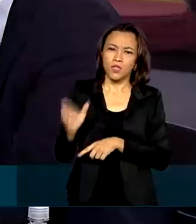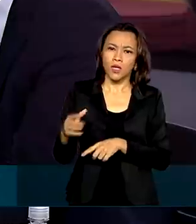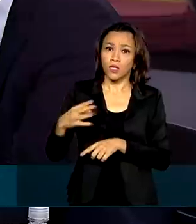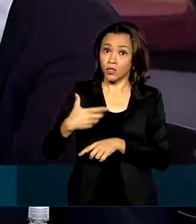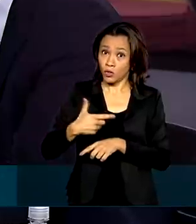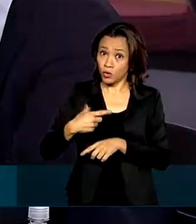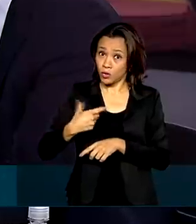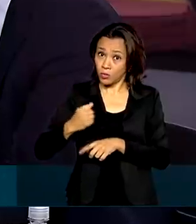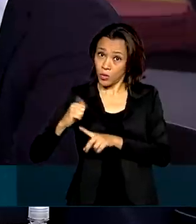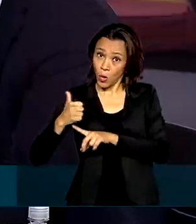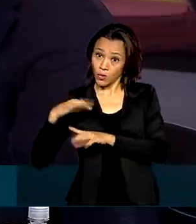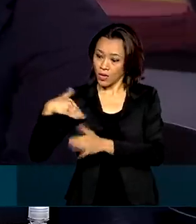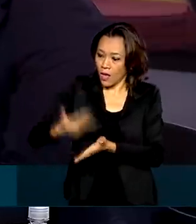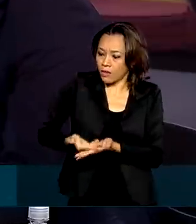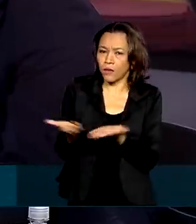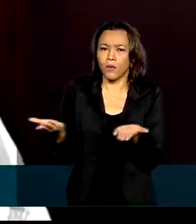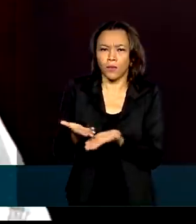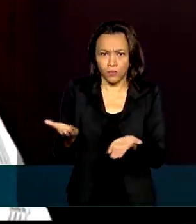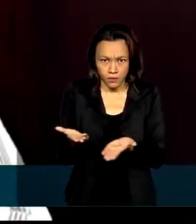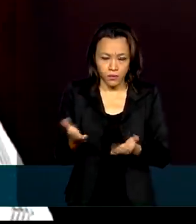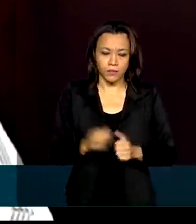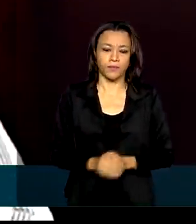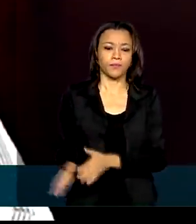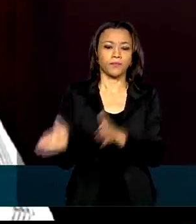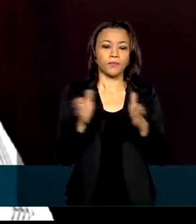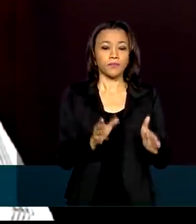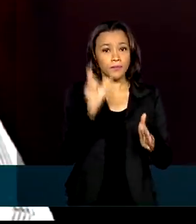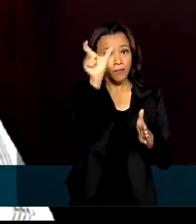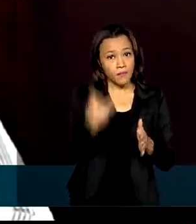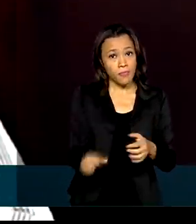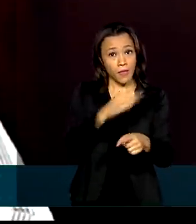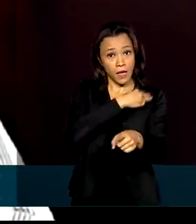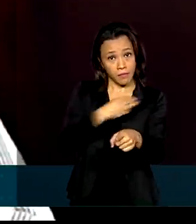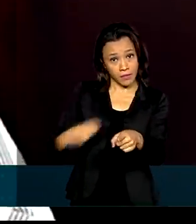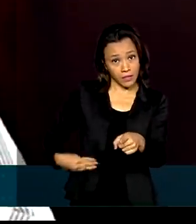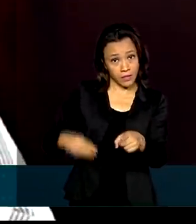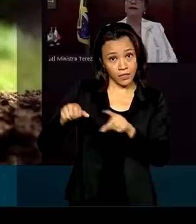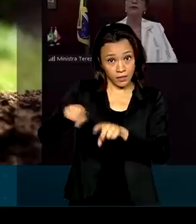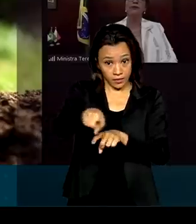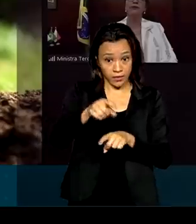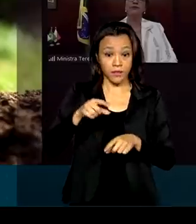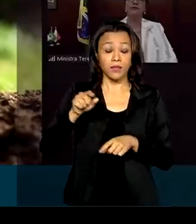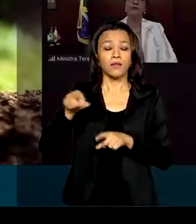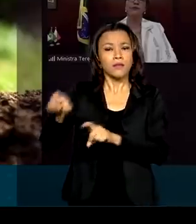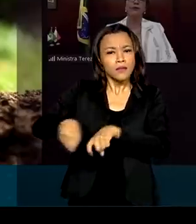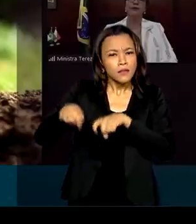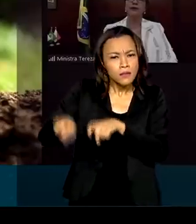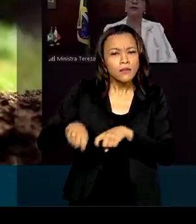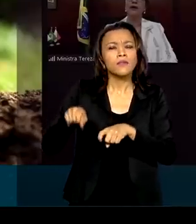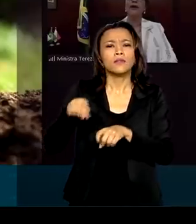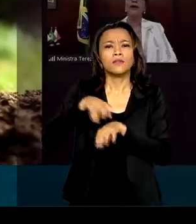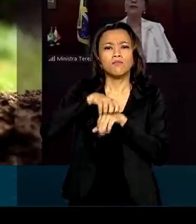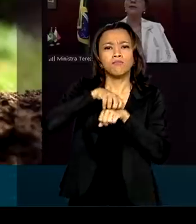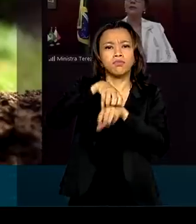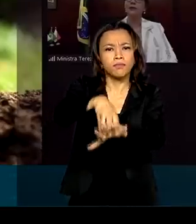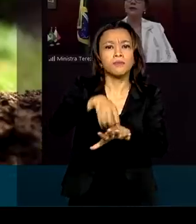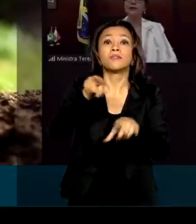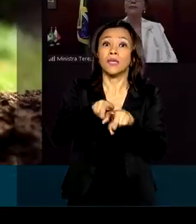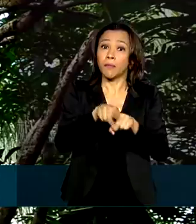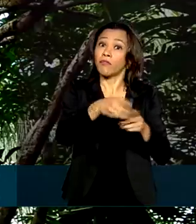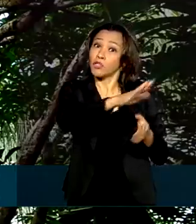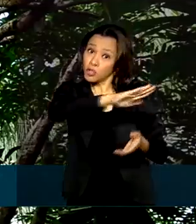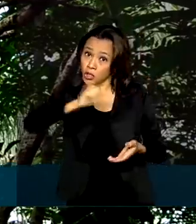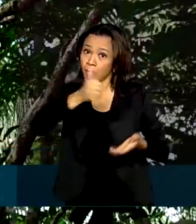2011 até hoje, de todos os tempos. A ministra da Agricultura, Pecuária e Abastecimento também participou da audiência